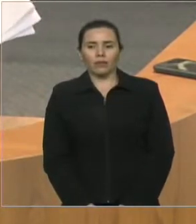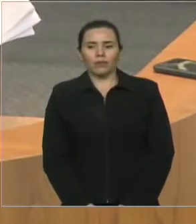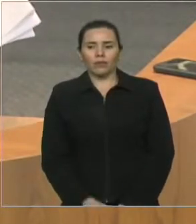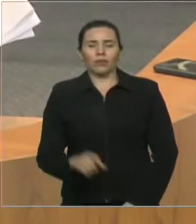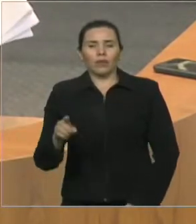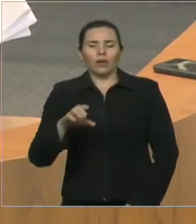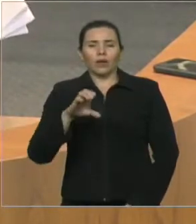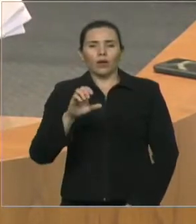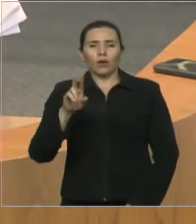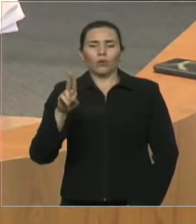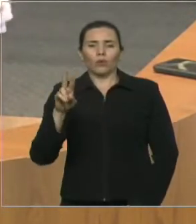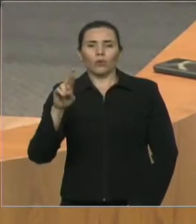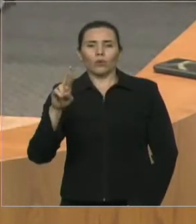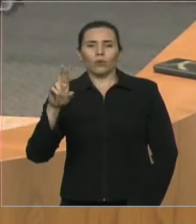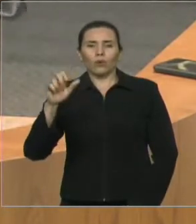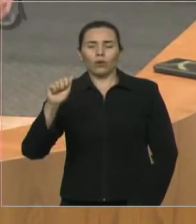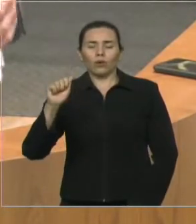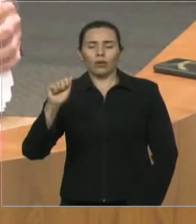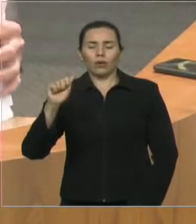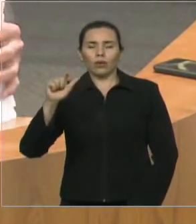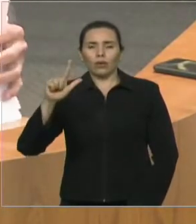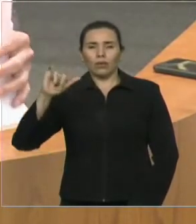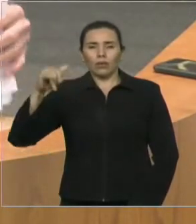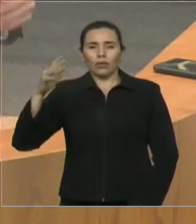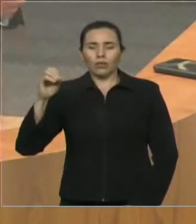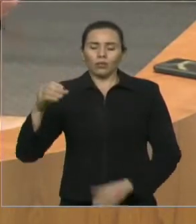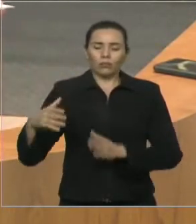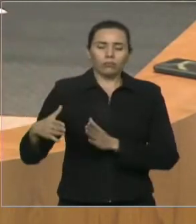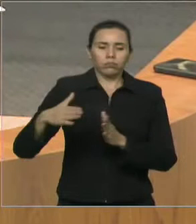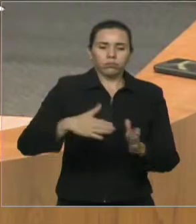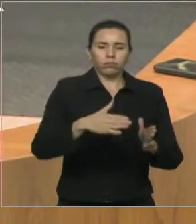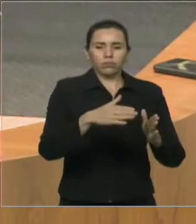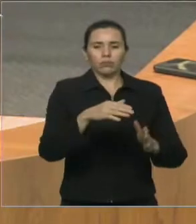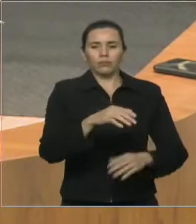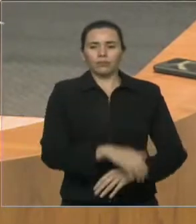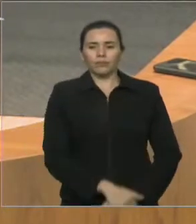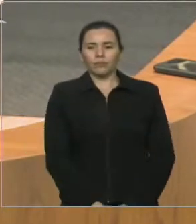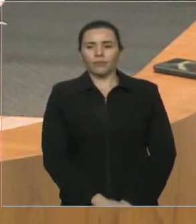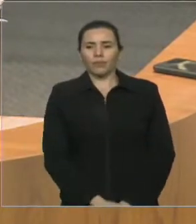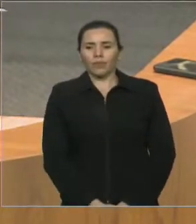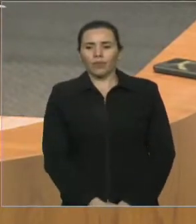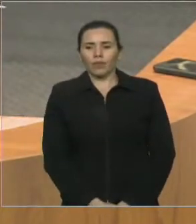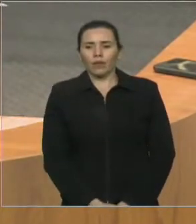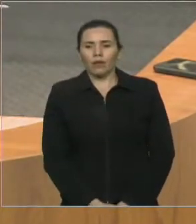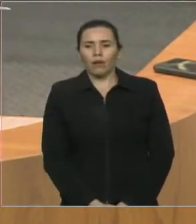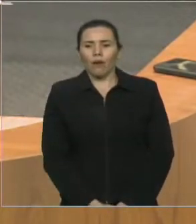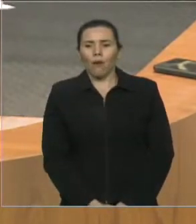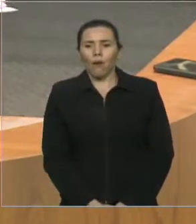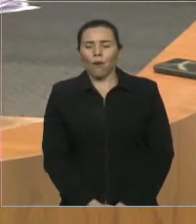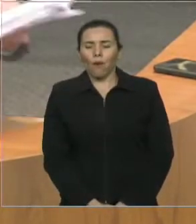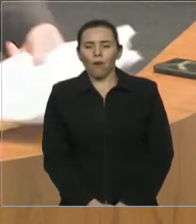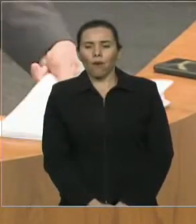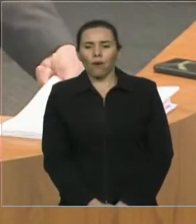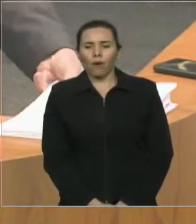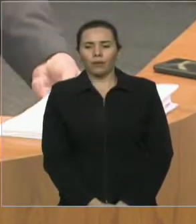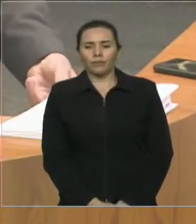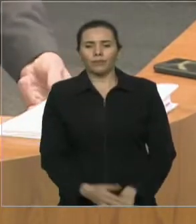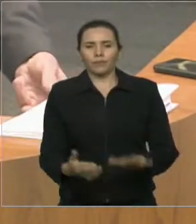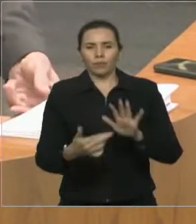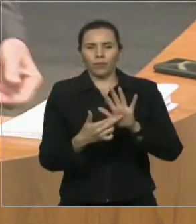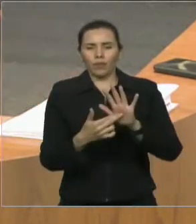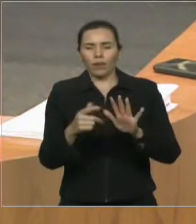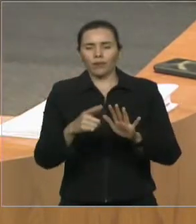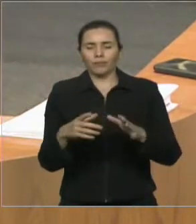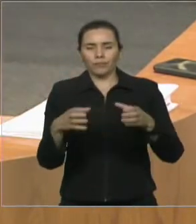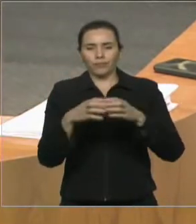Zé Chicão. Deputado César, só uma parte rapidamente. Pela liderança, não. É não, pelo bloco. Inclusive,